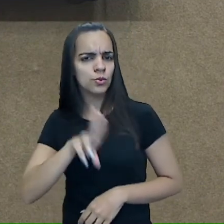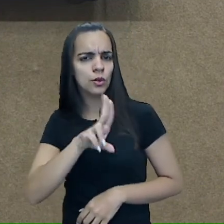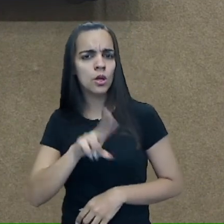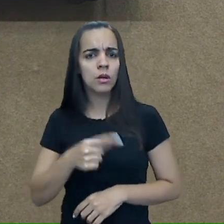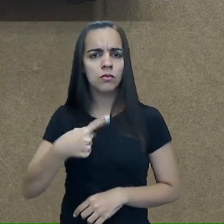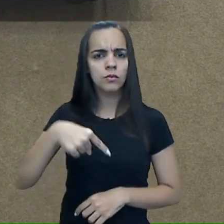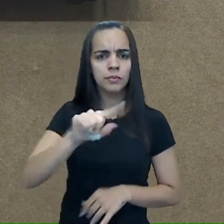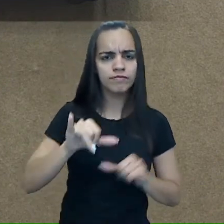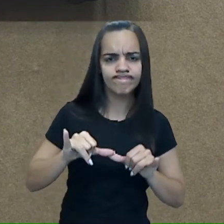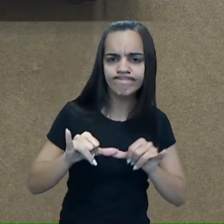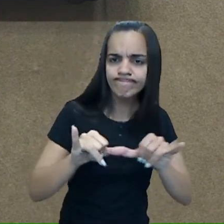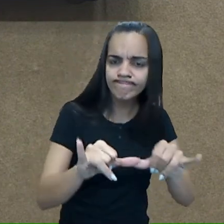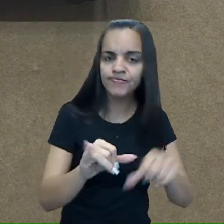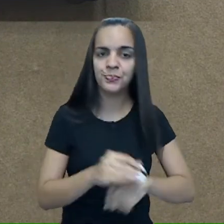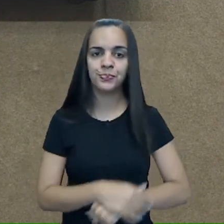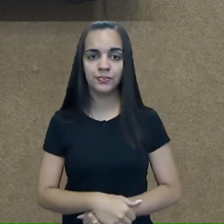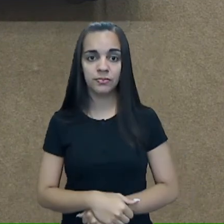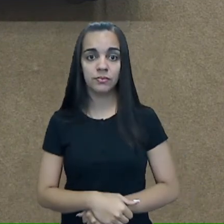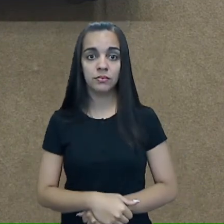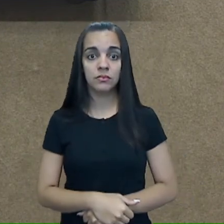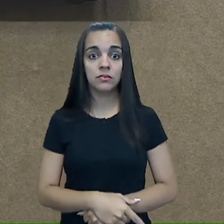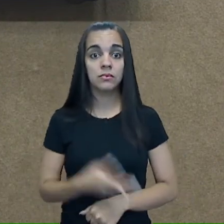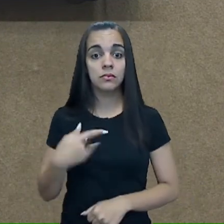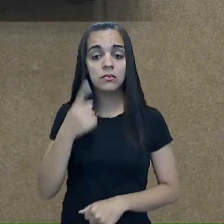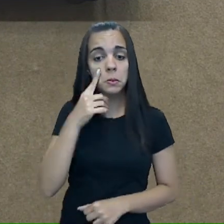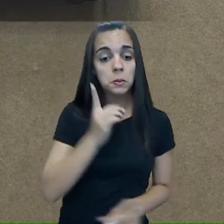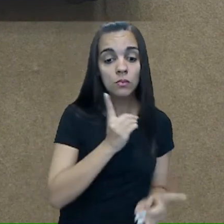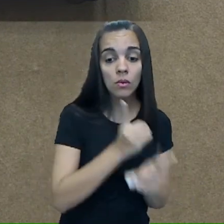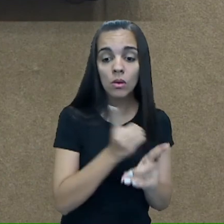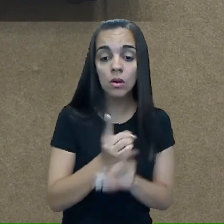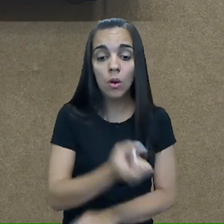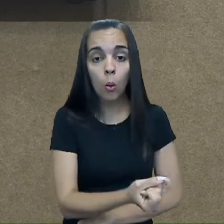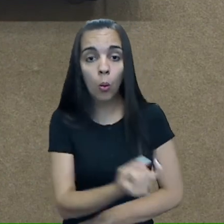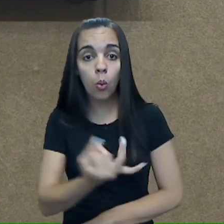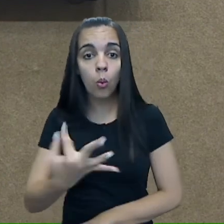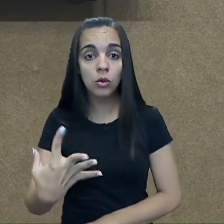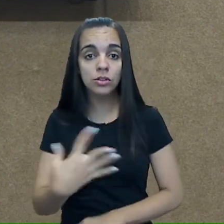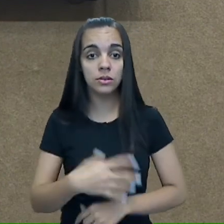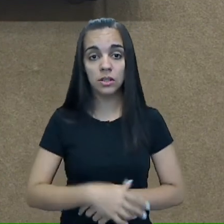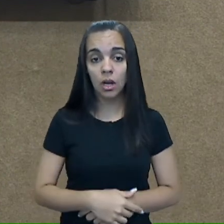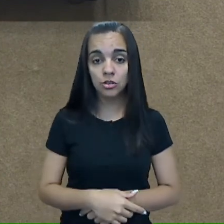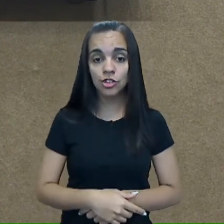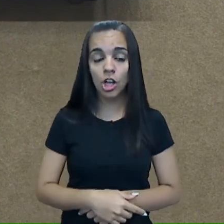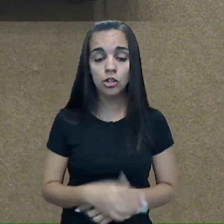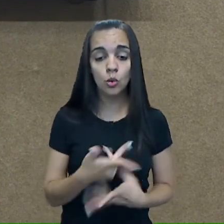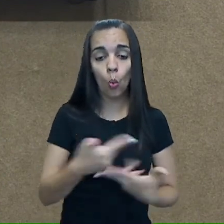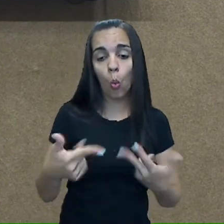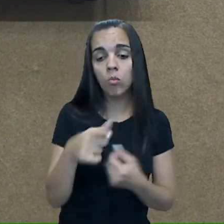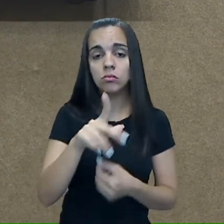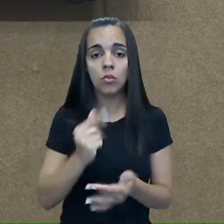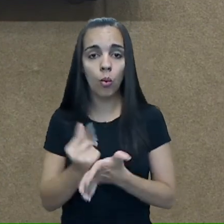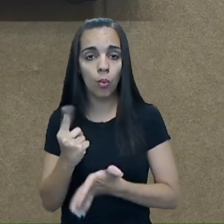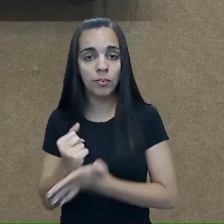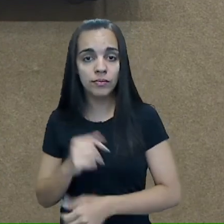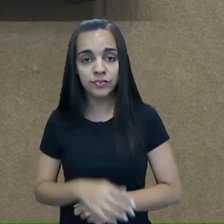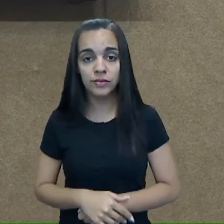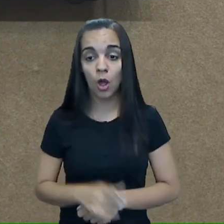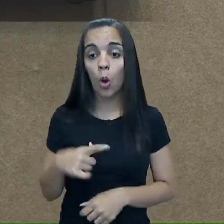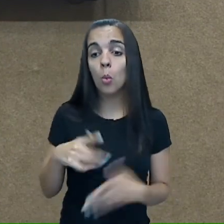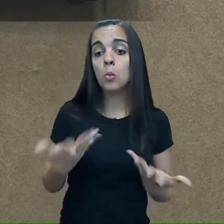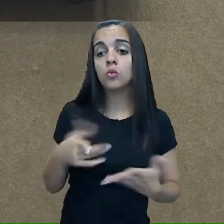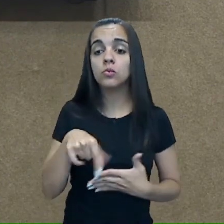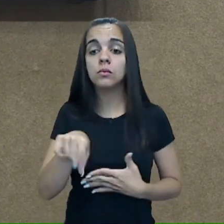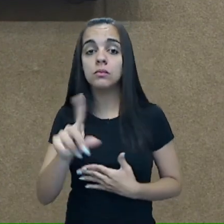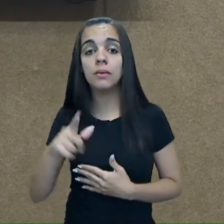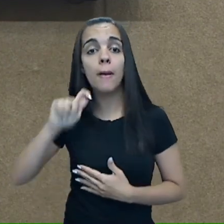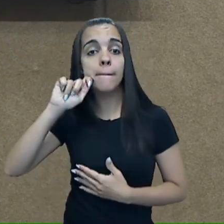vai ao supermercado, para vocês identificarem a quantidade de coisas que vocês querem comprar? Quando você vai à padaria,